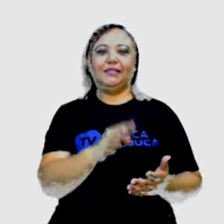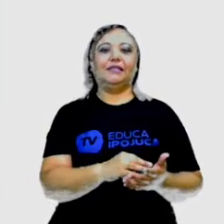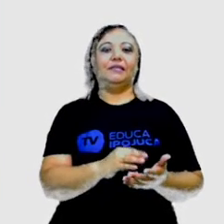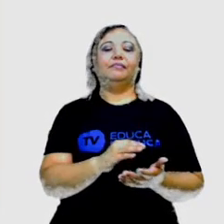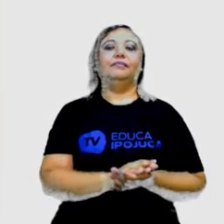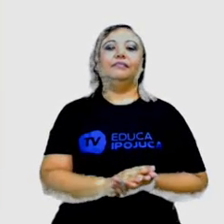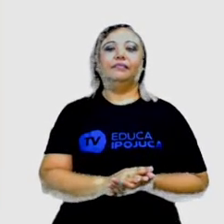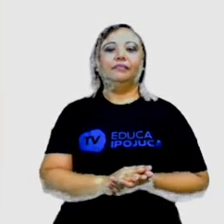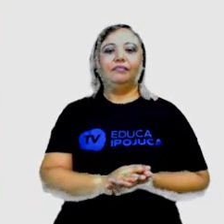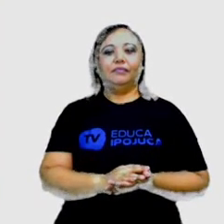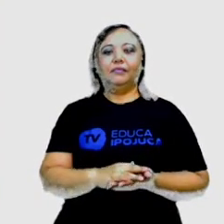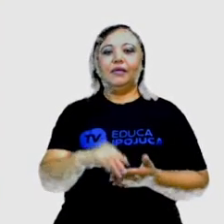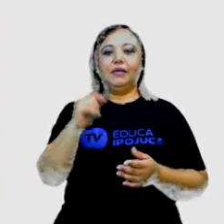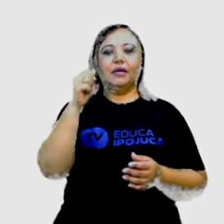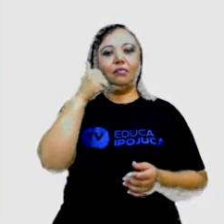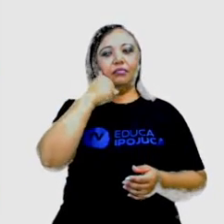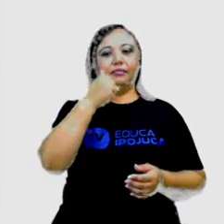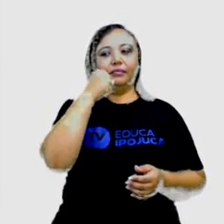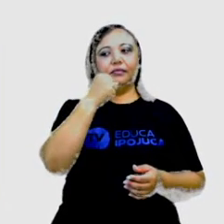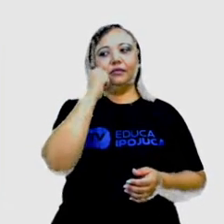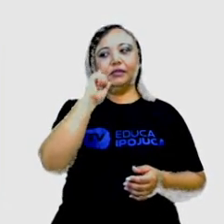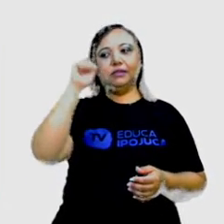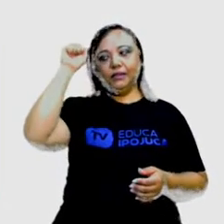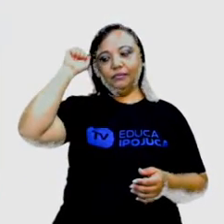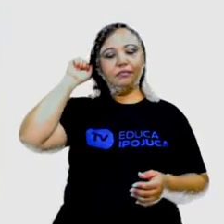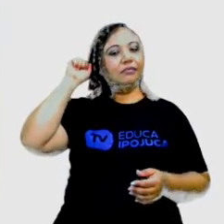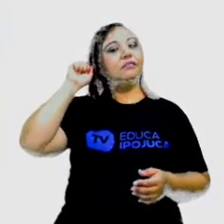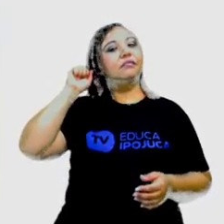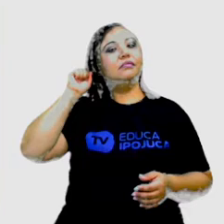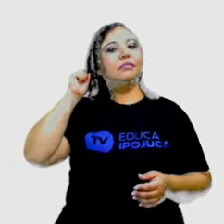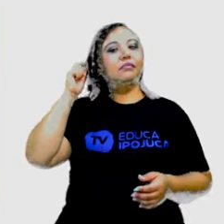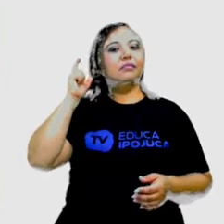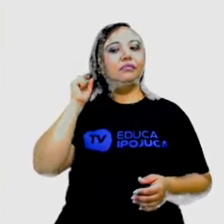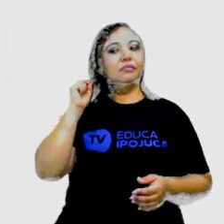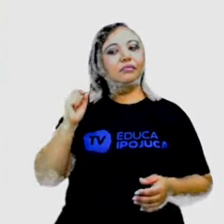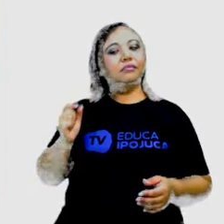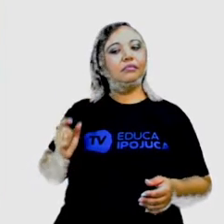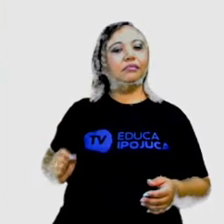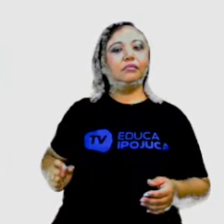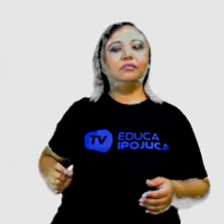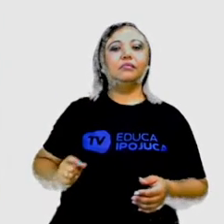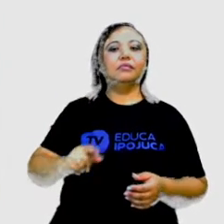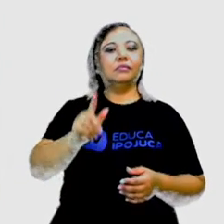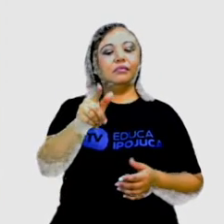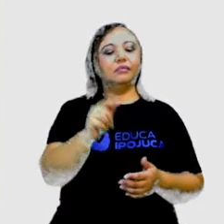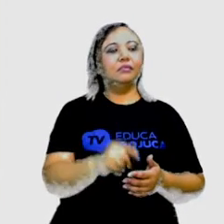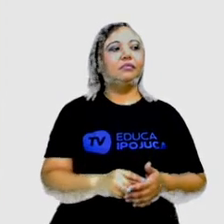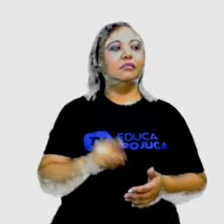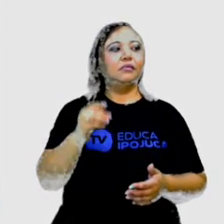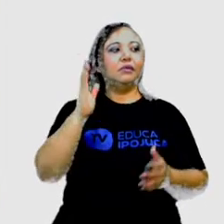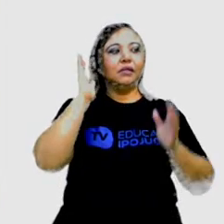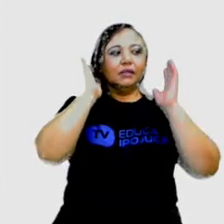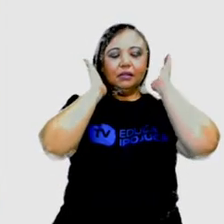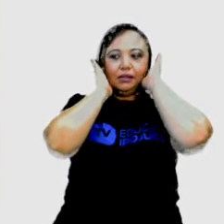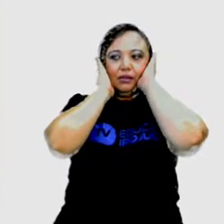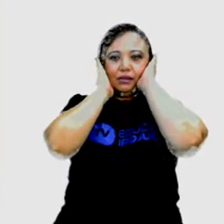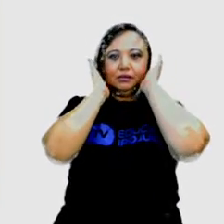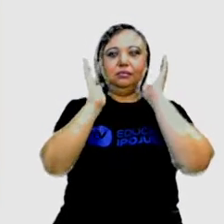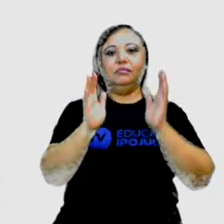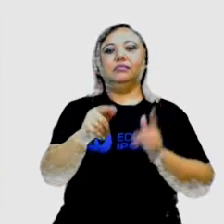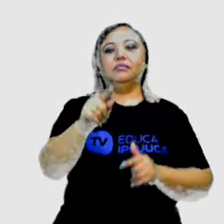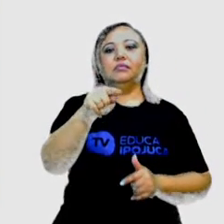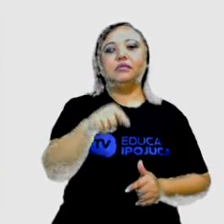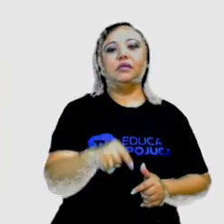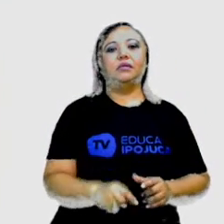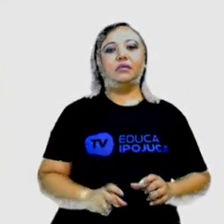Imagina o que vem na sua mente quando você vê uma arte assim. Uma pessoa aqui, meio que, né, com a mão no ouvido, duas pessoas seguindo